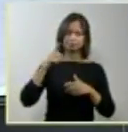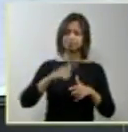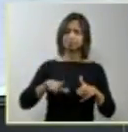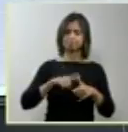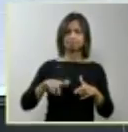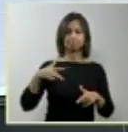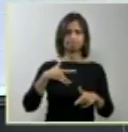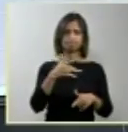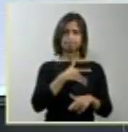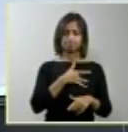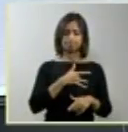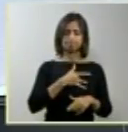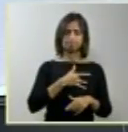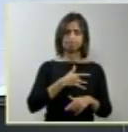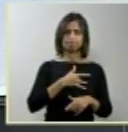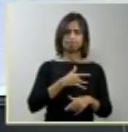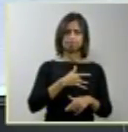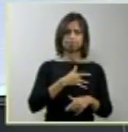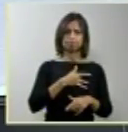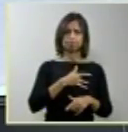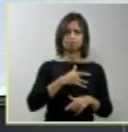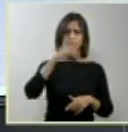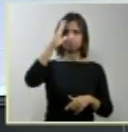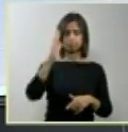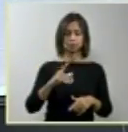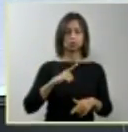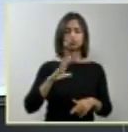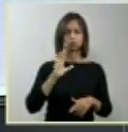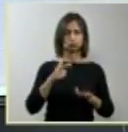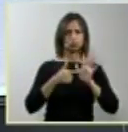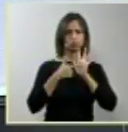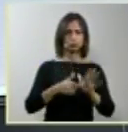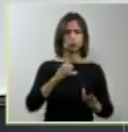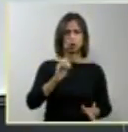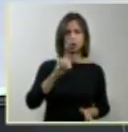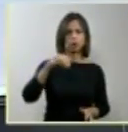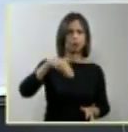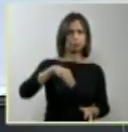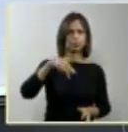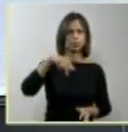referenciado pela Organização Mundial de Saúde.